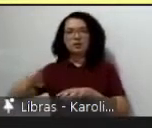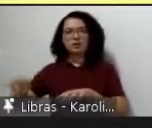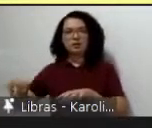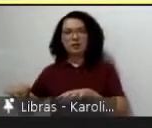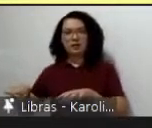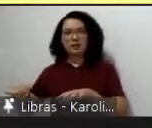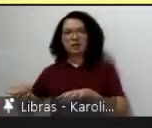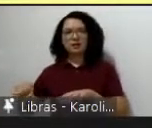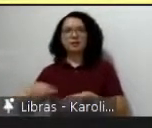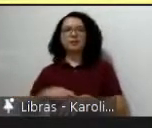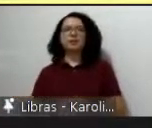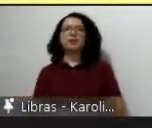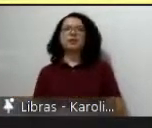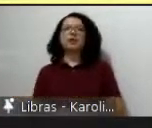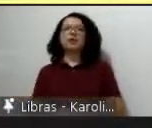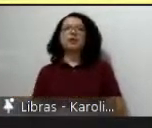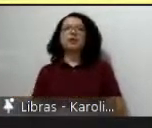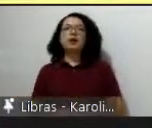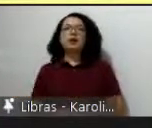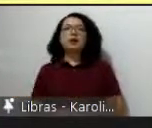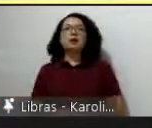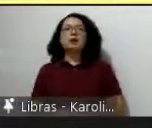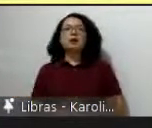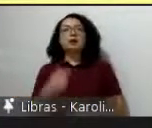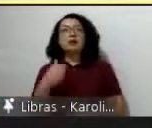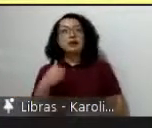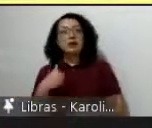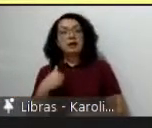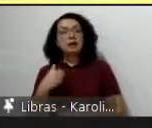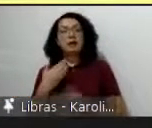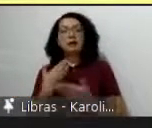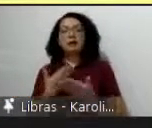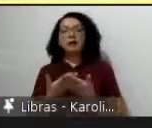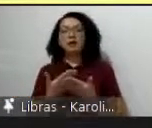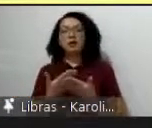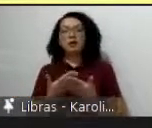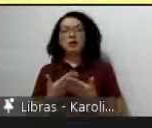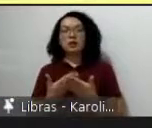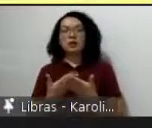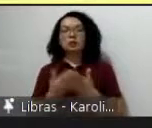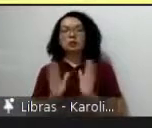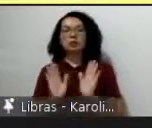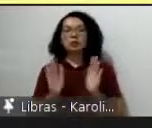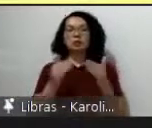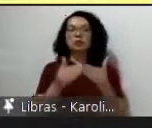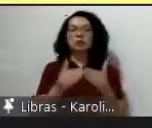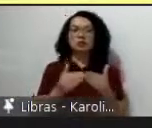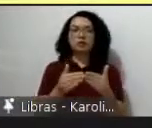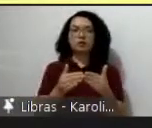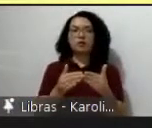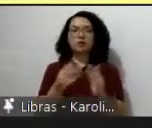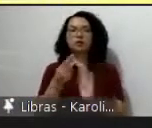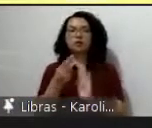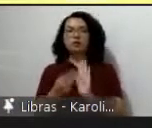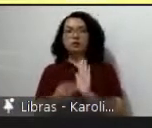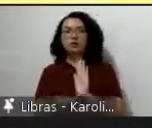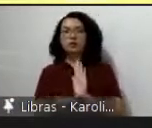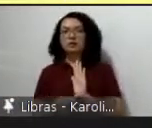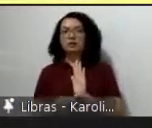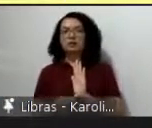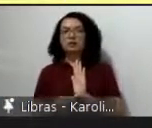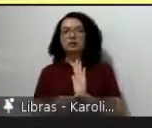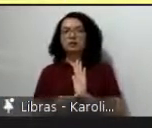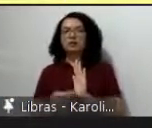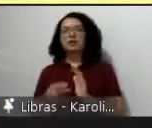eu venho então da antropologia das ciências sociais tive uma experiência de